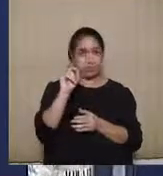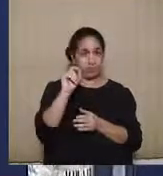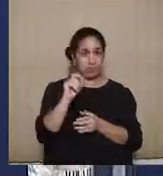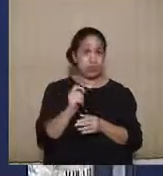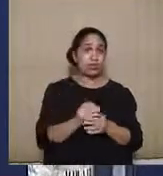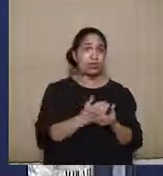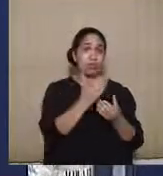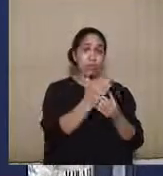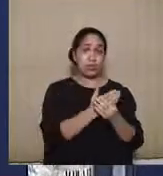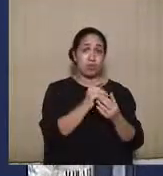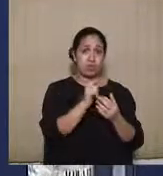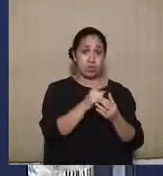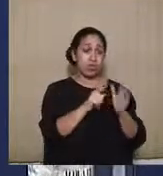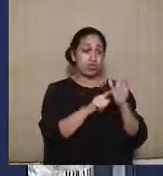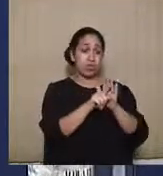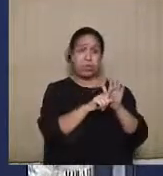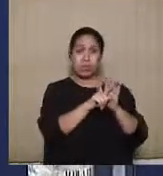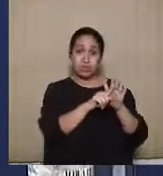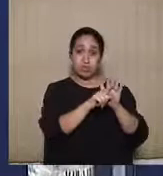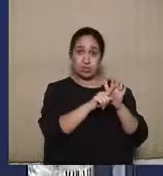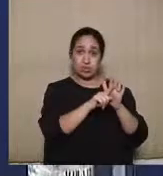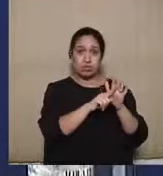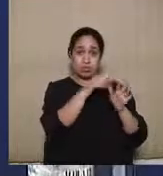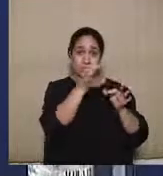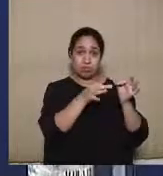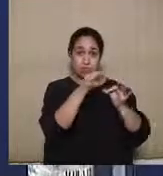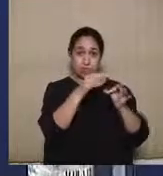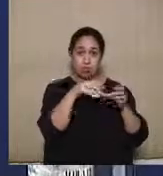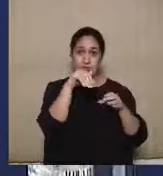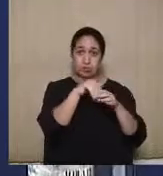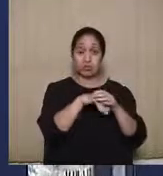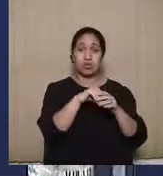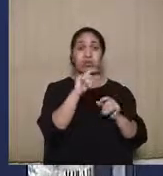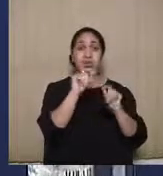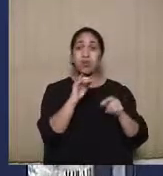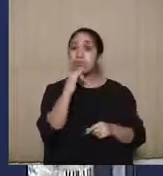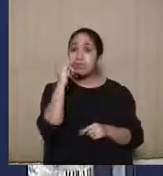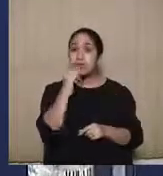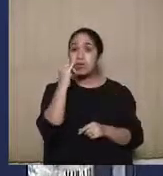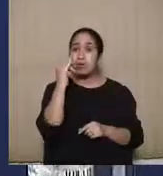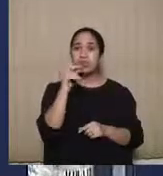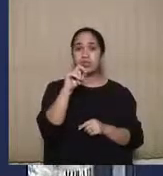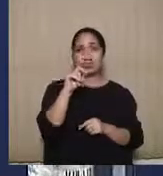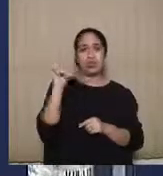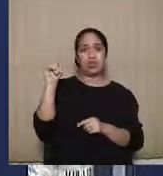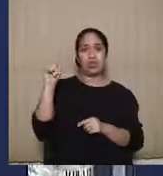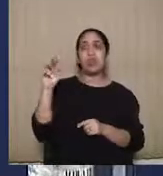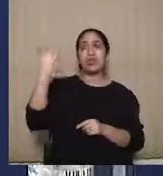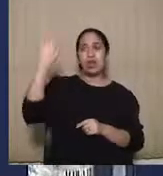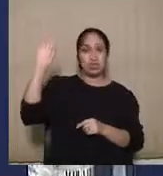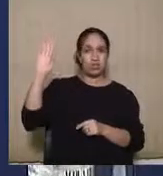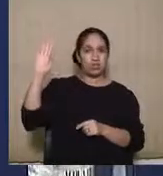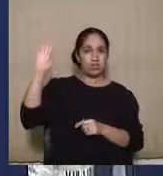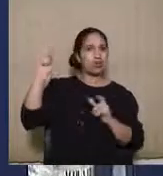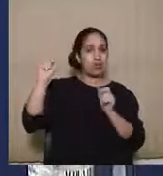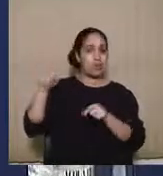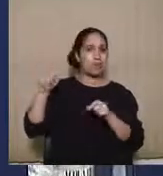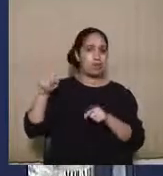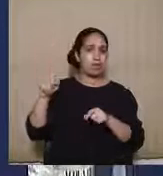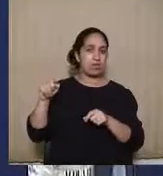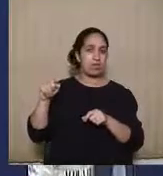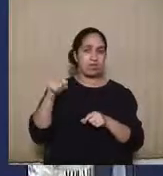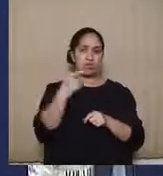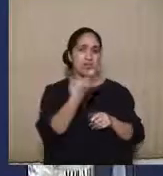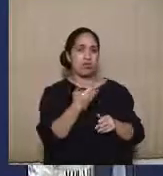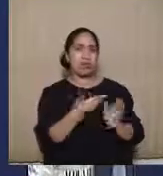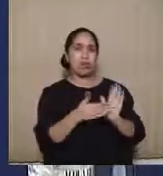de investigação judicial eleitoral e para essas ações, é fundamental que exista a condição de candidato. Ou seja, é uma ação que não vai ser proposta,